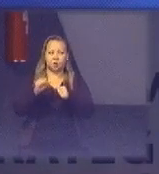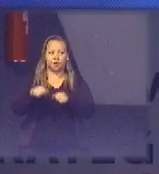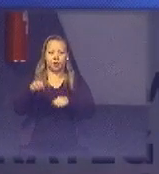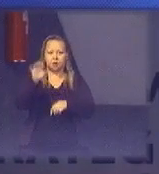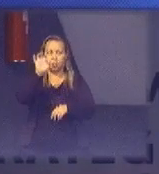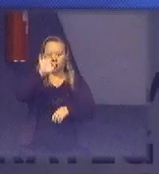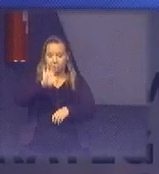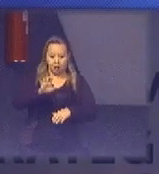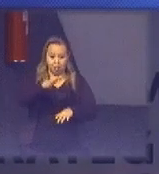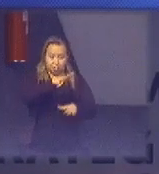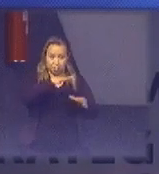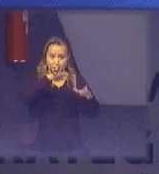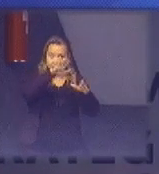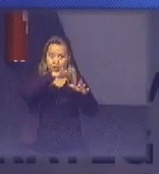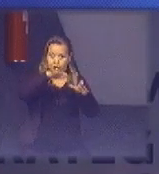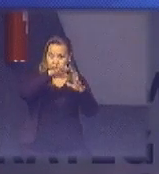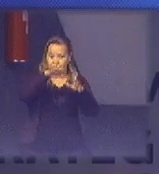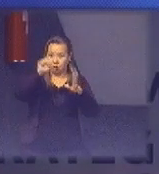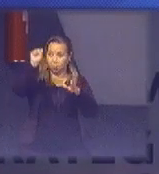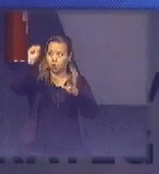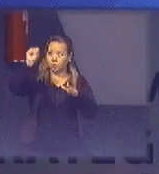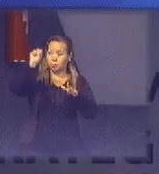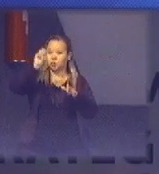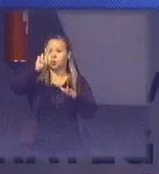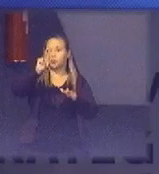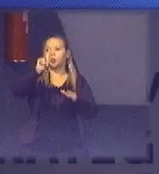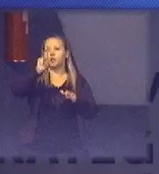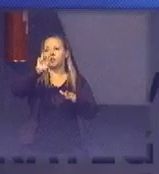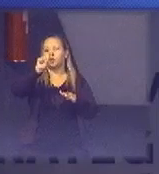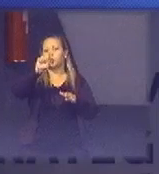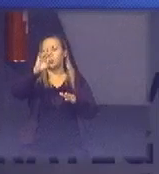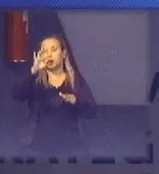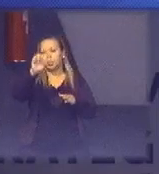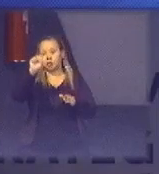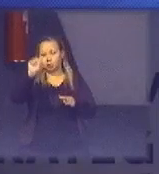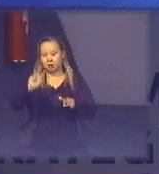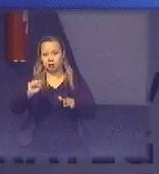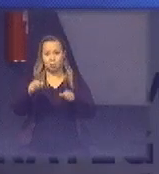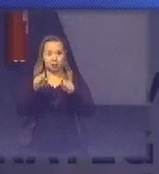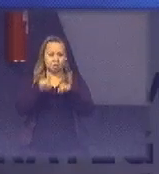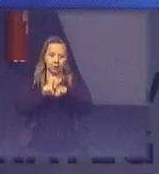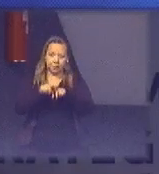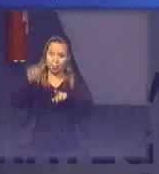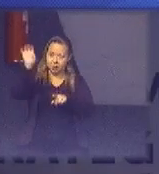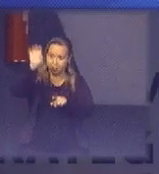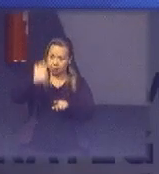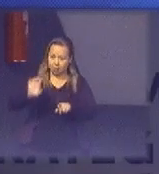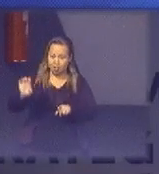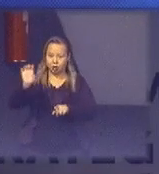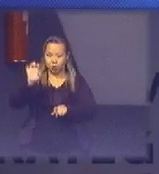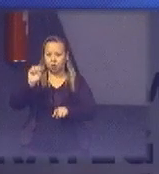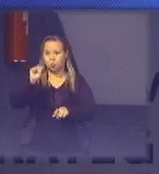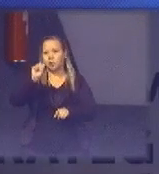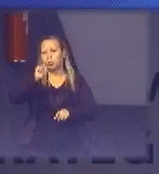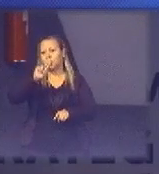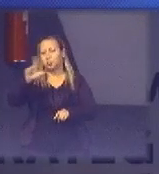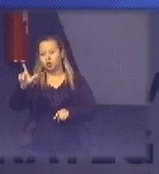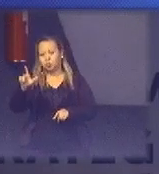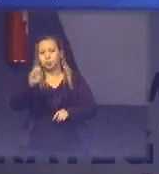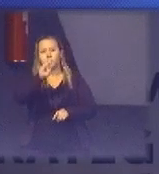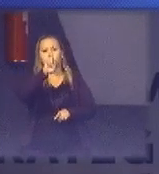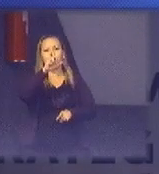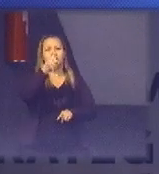sudeste e parte disso na região sul isso dados da Abine se 56% estão